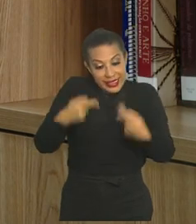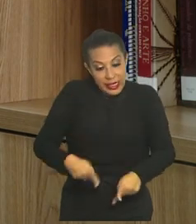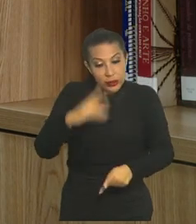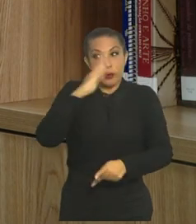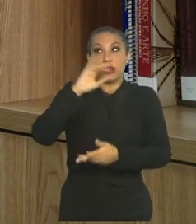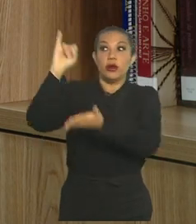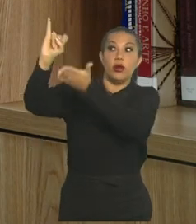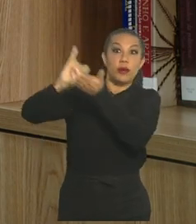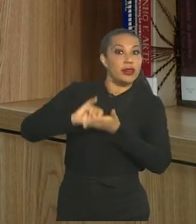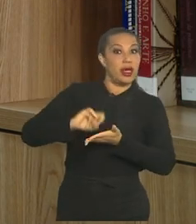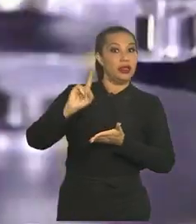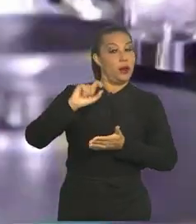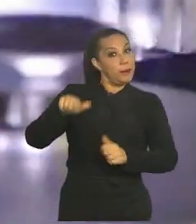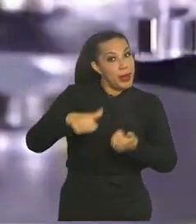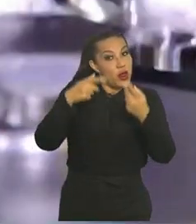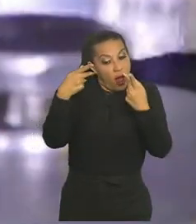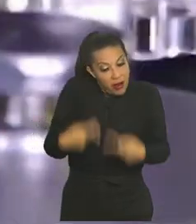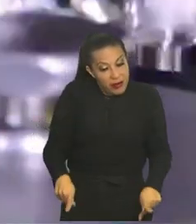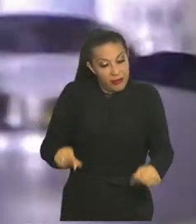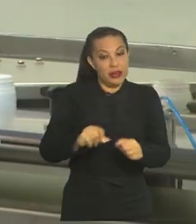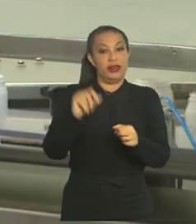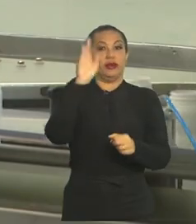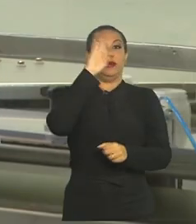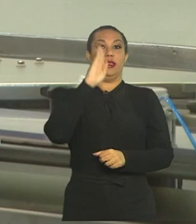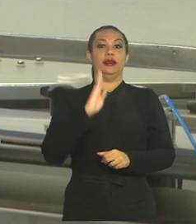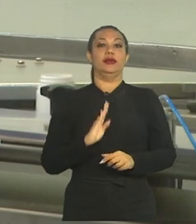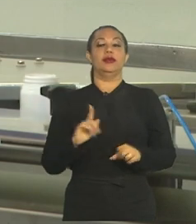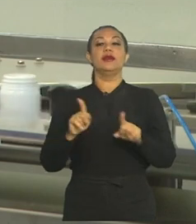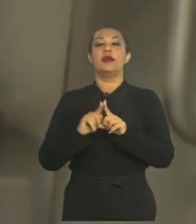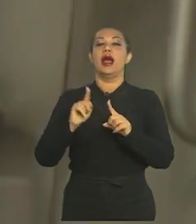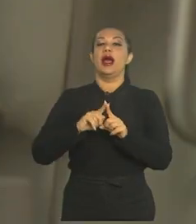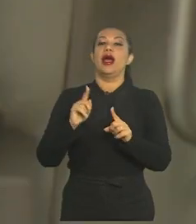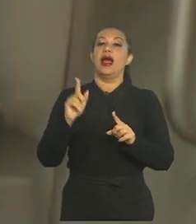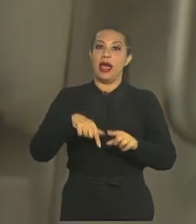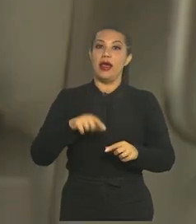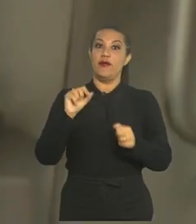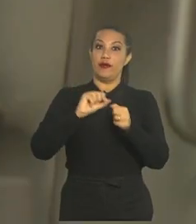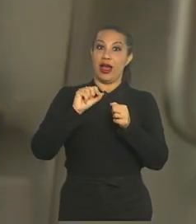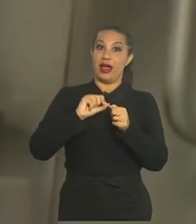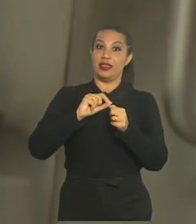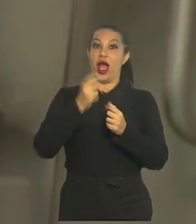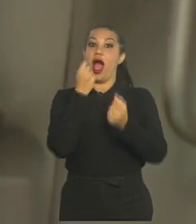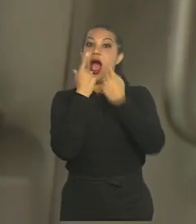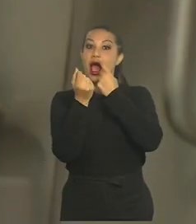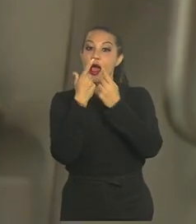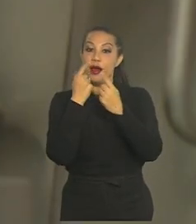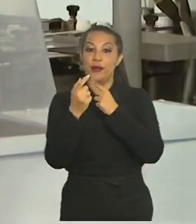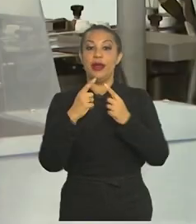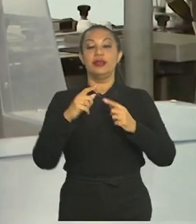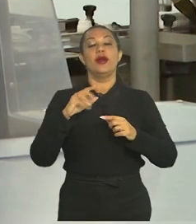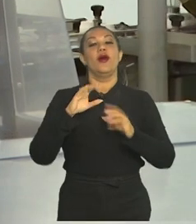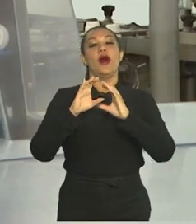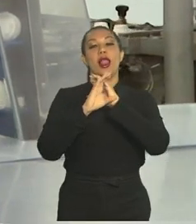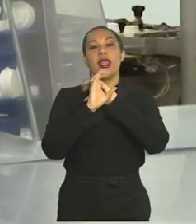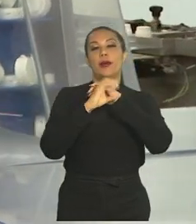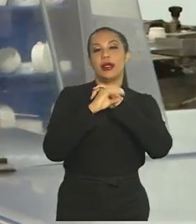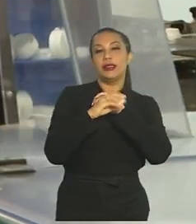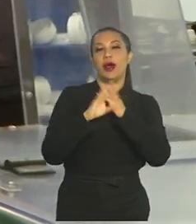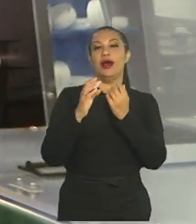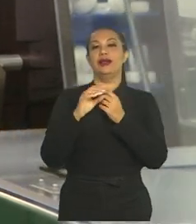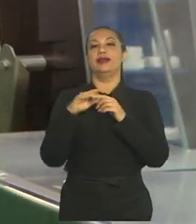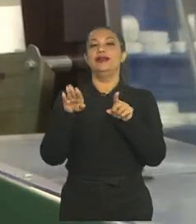são produzidos em outros países. Além das vacinas, a Fiocruz também fabrica remédios. O laboratório de farmanguinhos é o maior